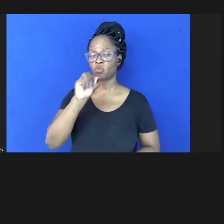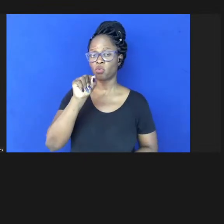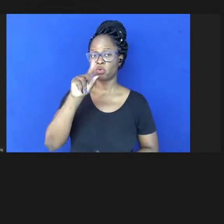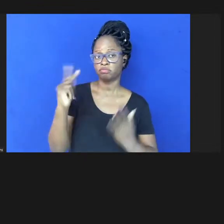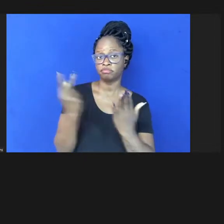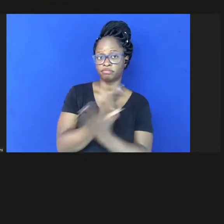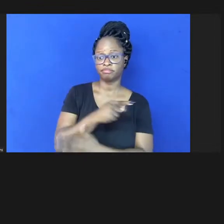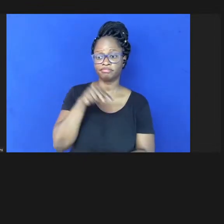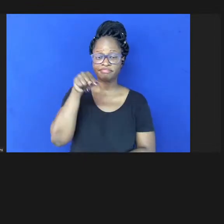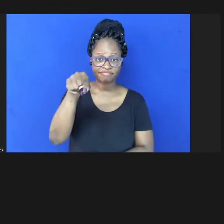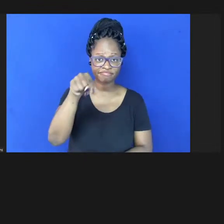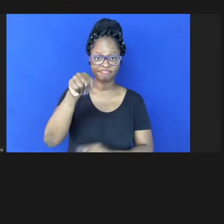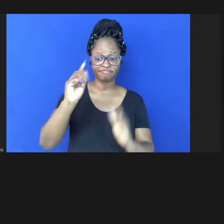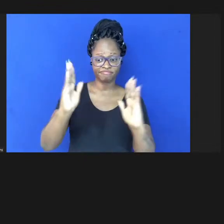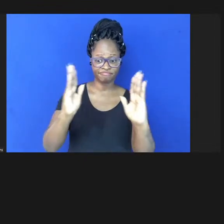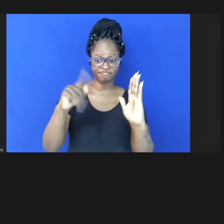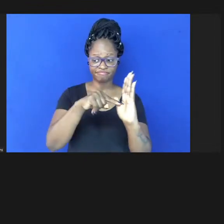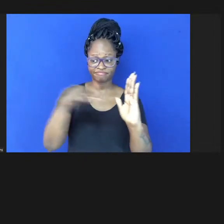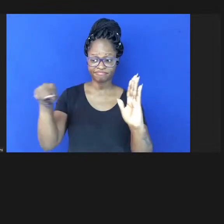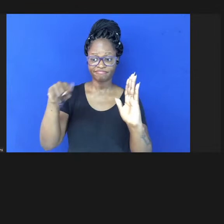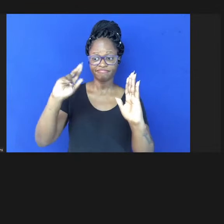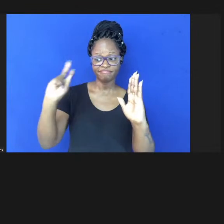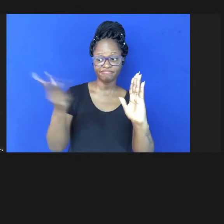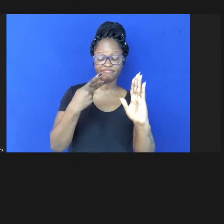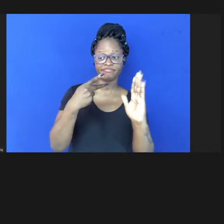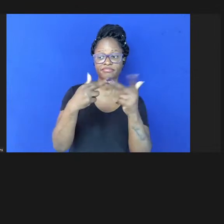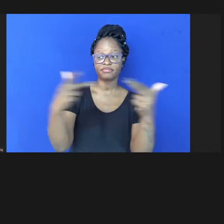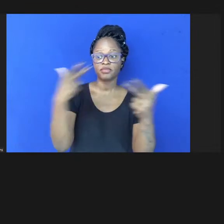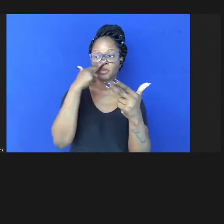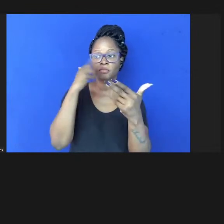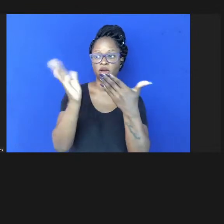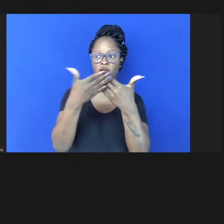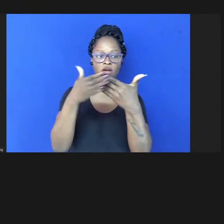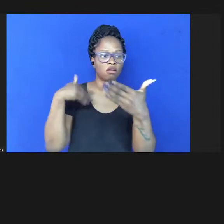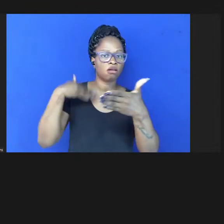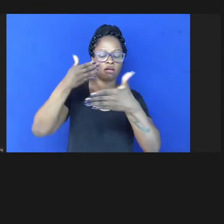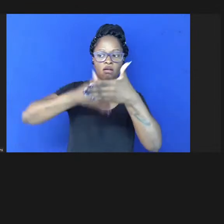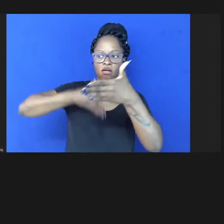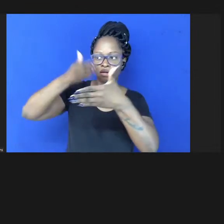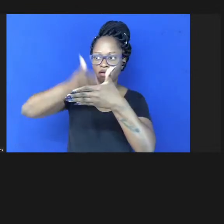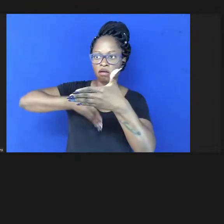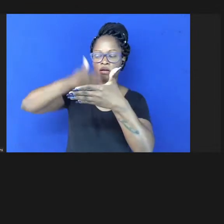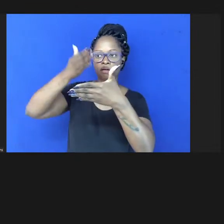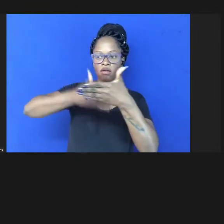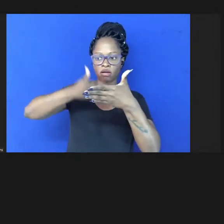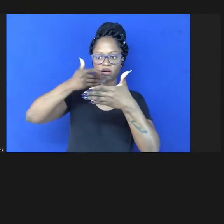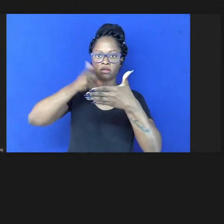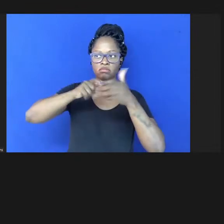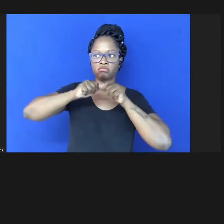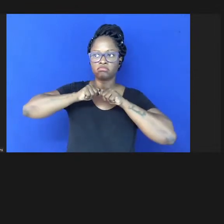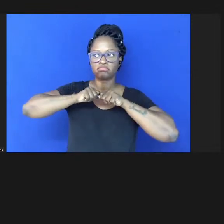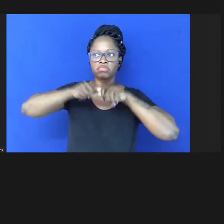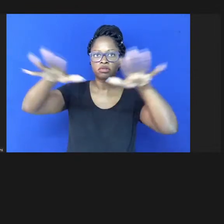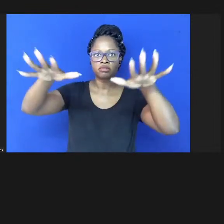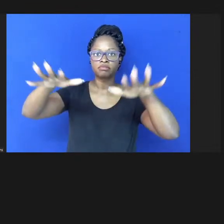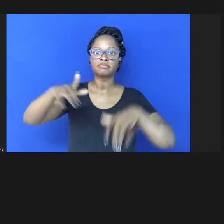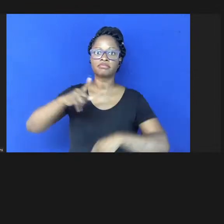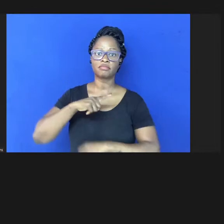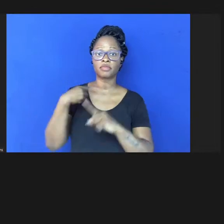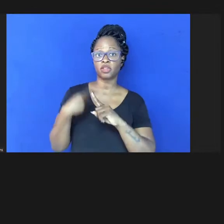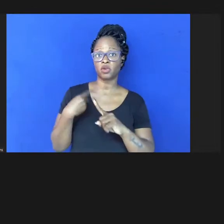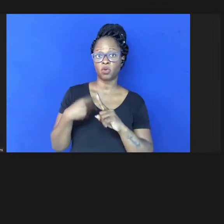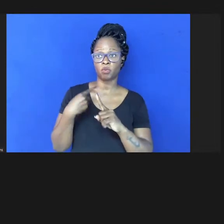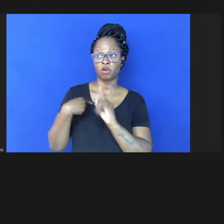é que as coisas se tornam impossíveis de serem reproduzidos é quando de fato estão